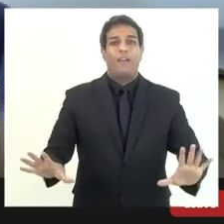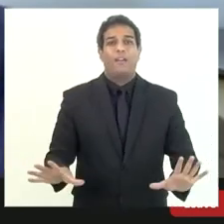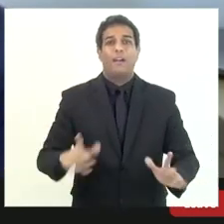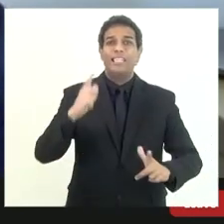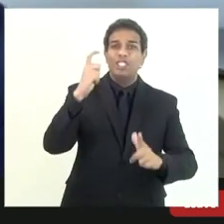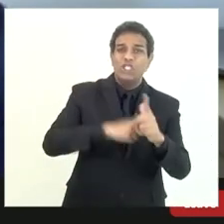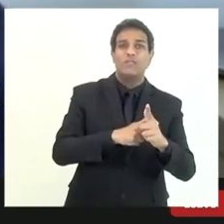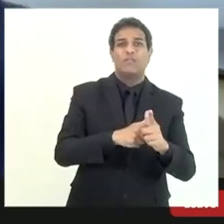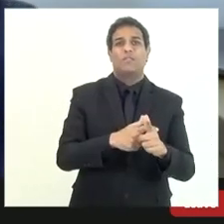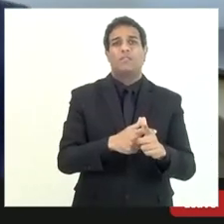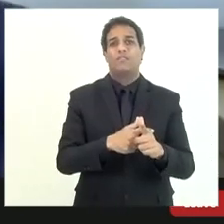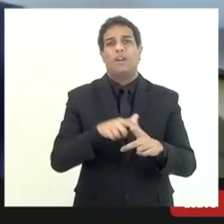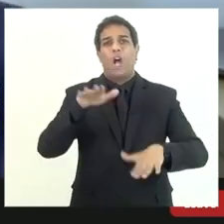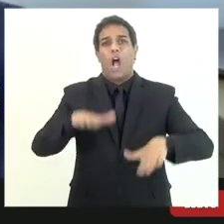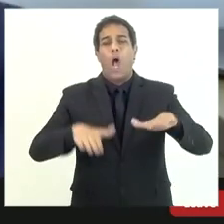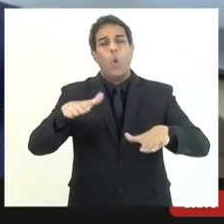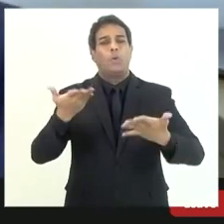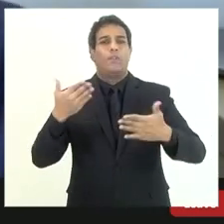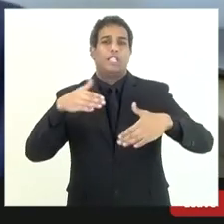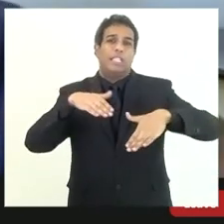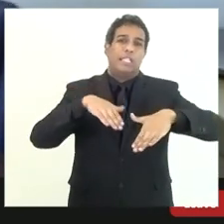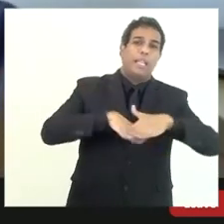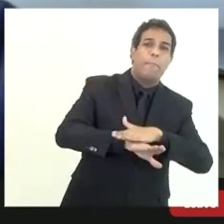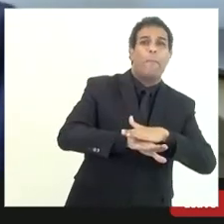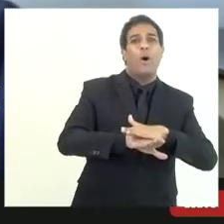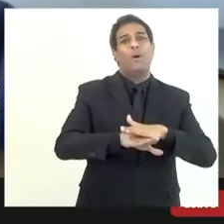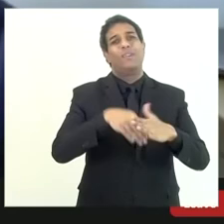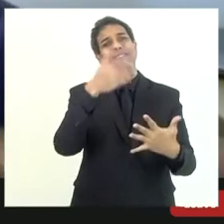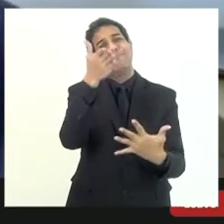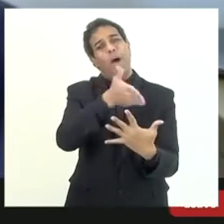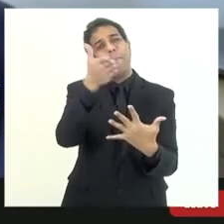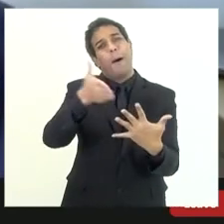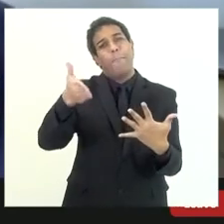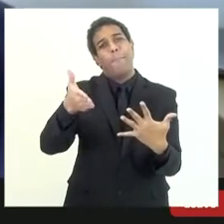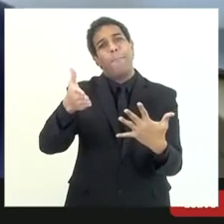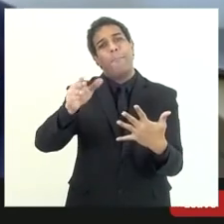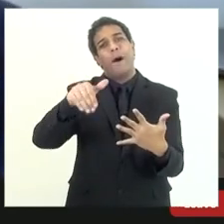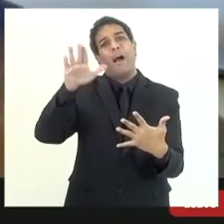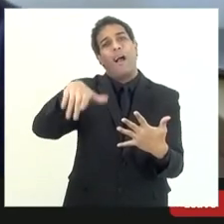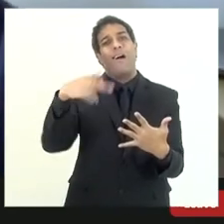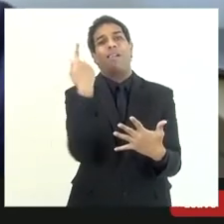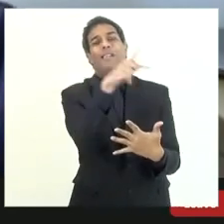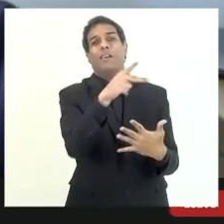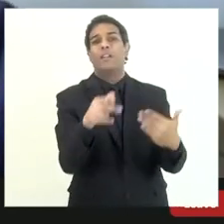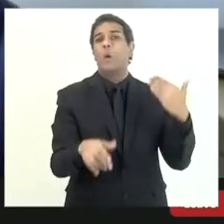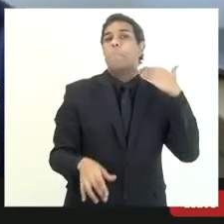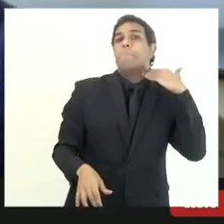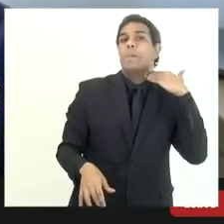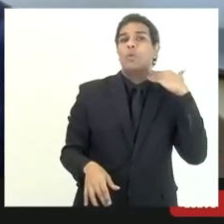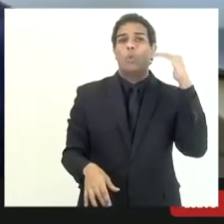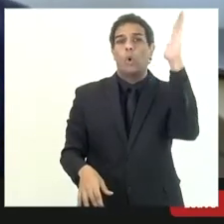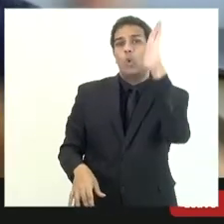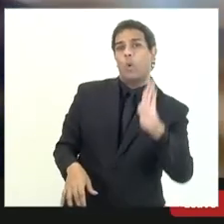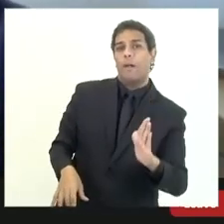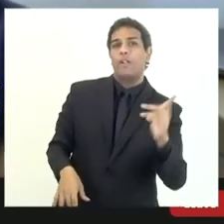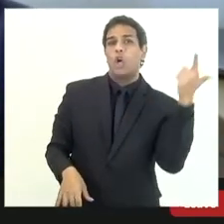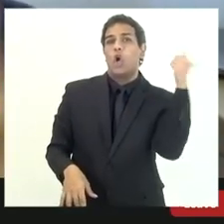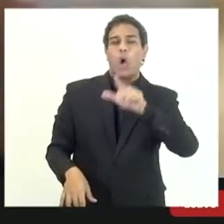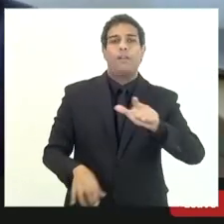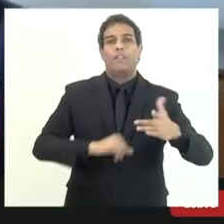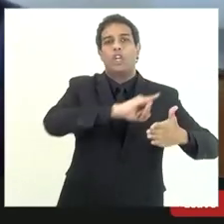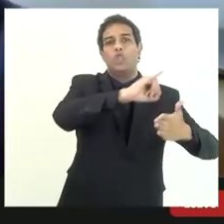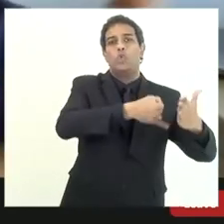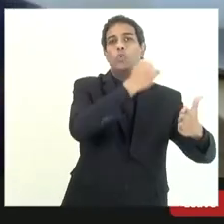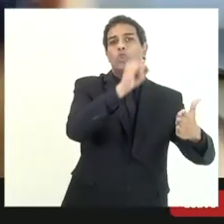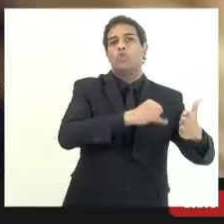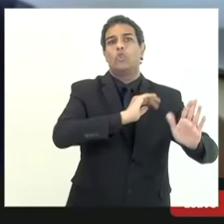alguns até estão depositados mas no depósito quem ganha é o banco do Brasil quer dizer é o banco se